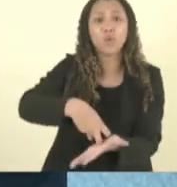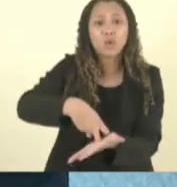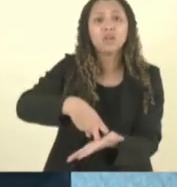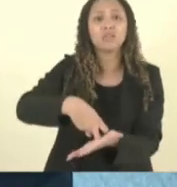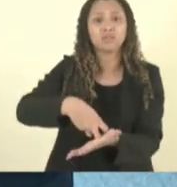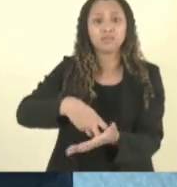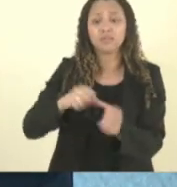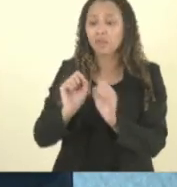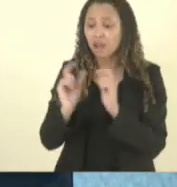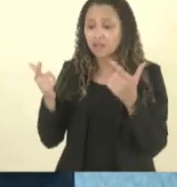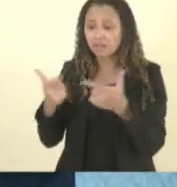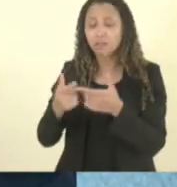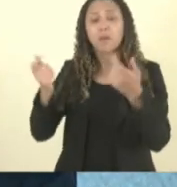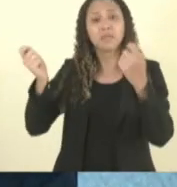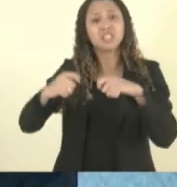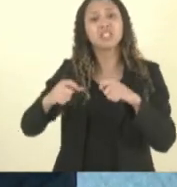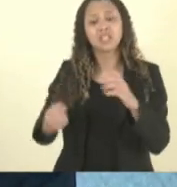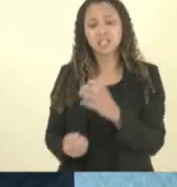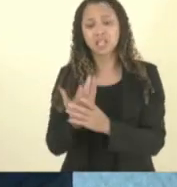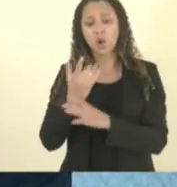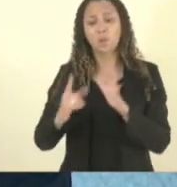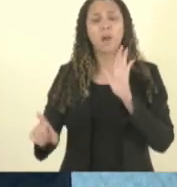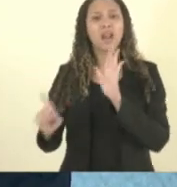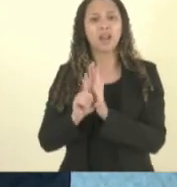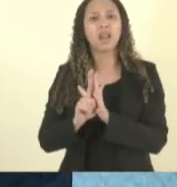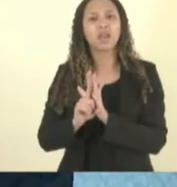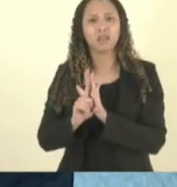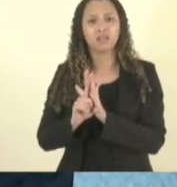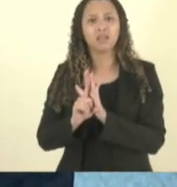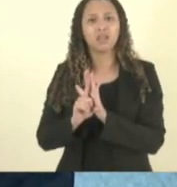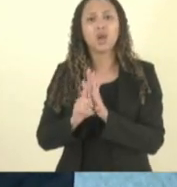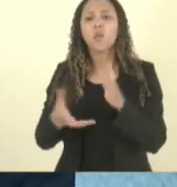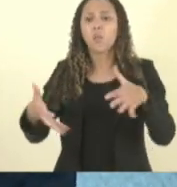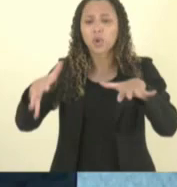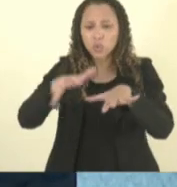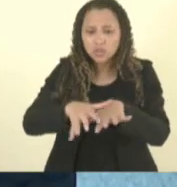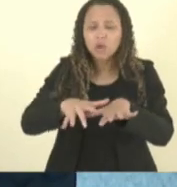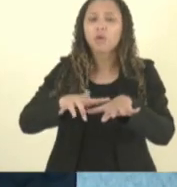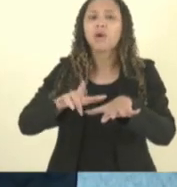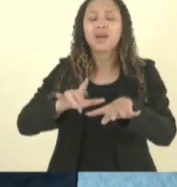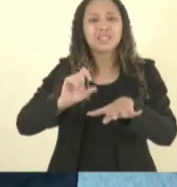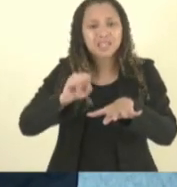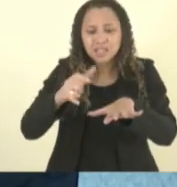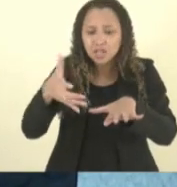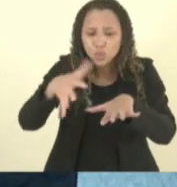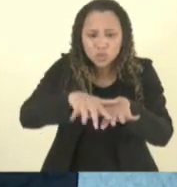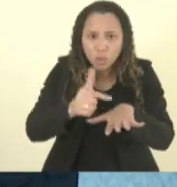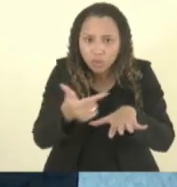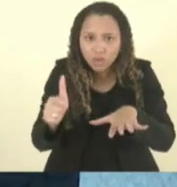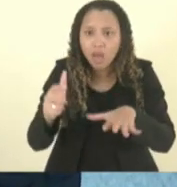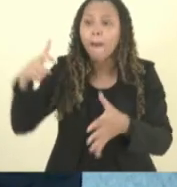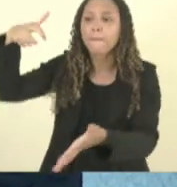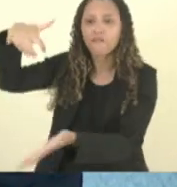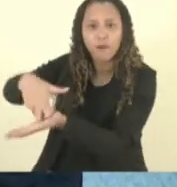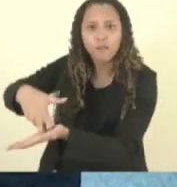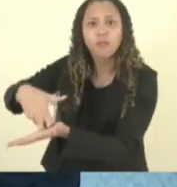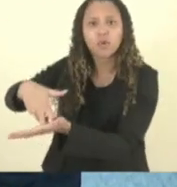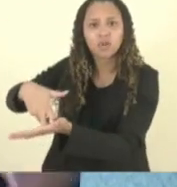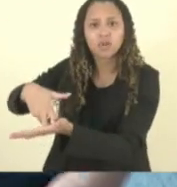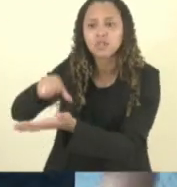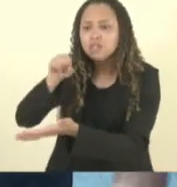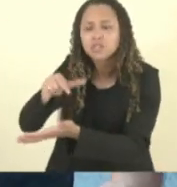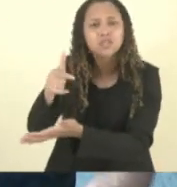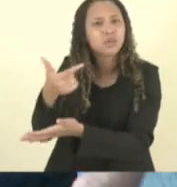assembleia tem que fazer uma lei fazer inclusão com punição se não tiver não vai adiantar